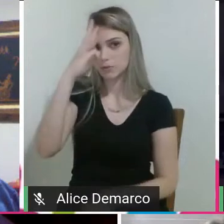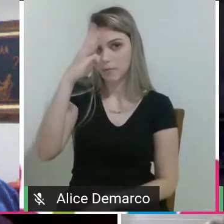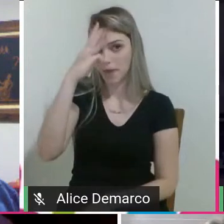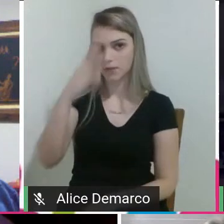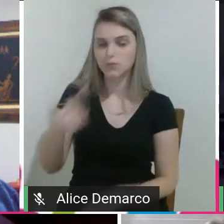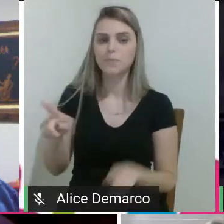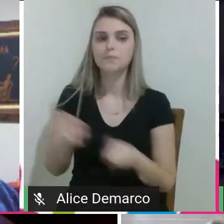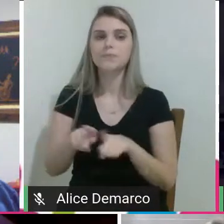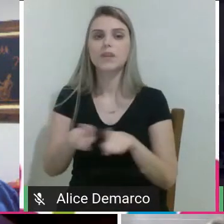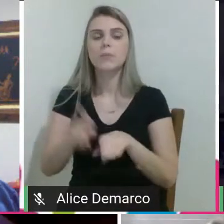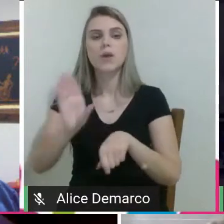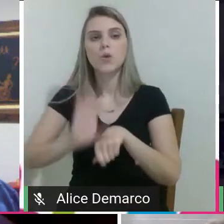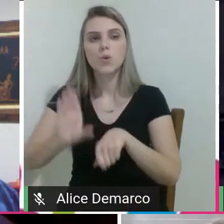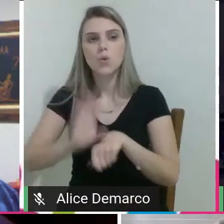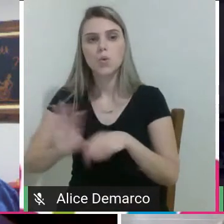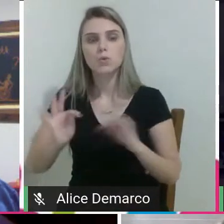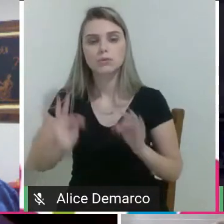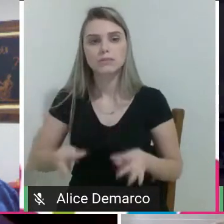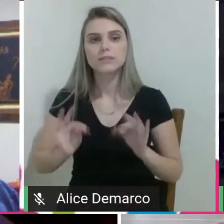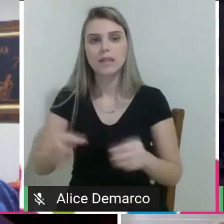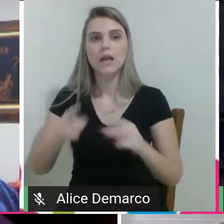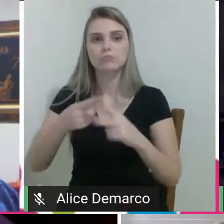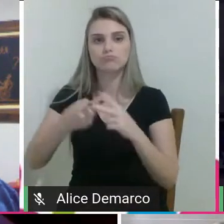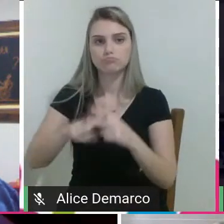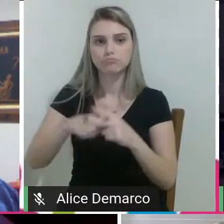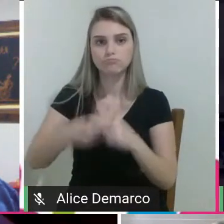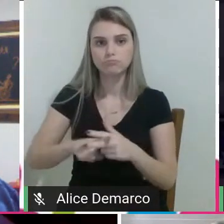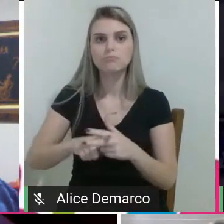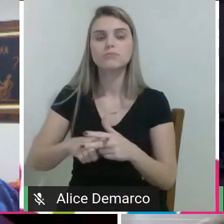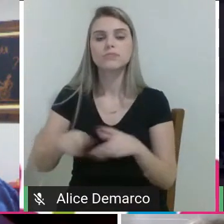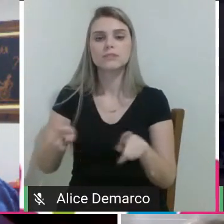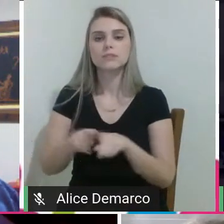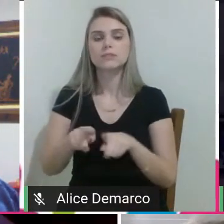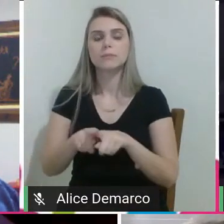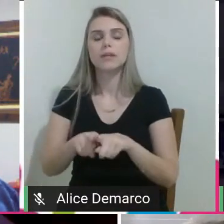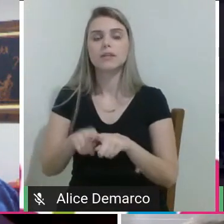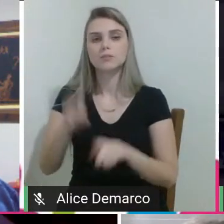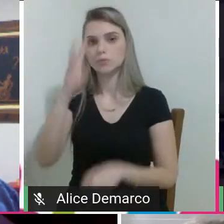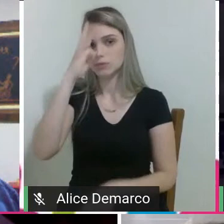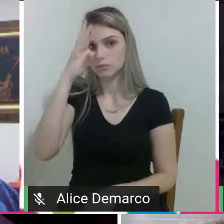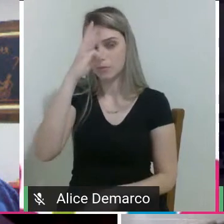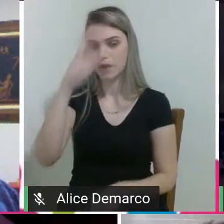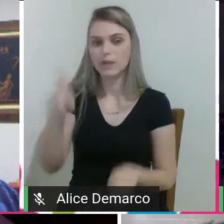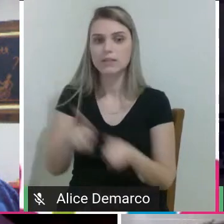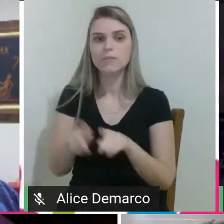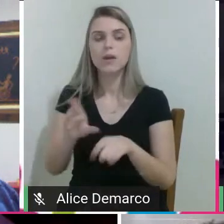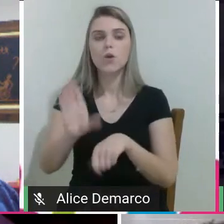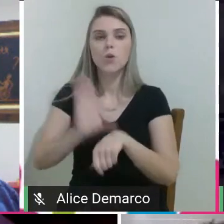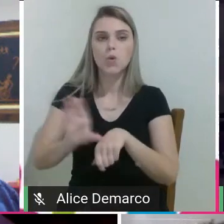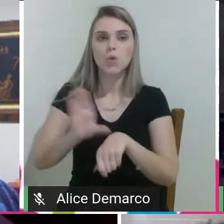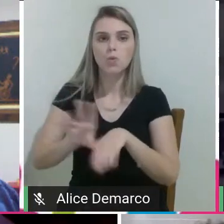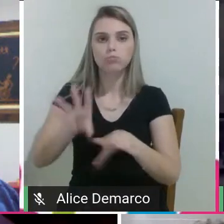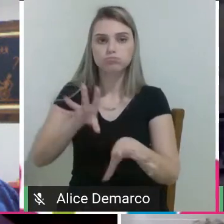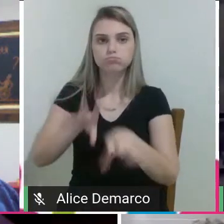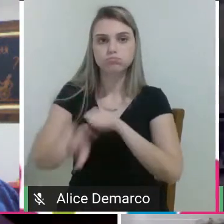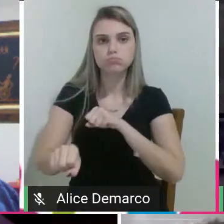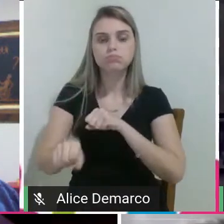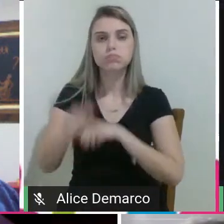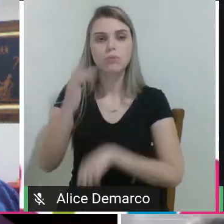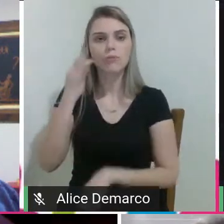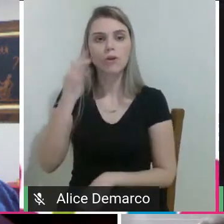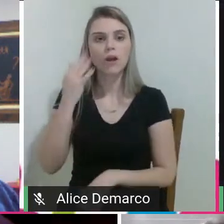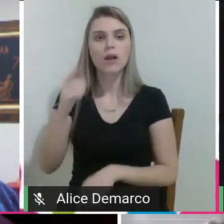Curso de técnico em mecânica integrado ao ensino médio. E o curso de graduação em engenharia